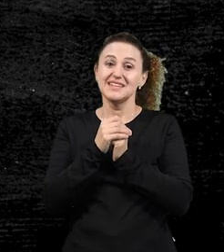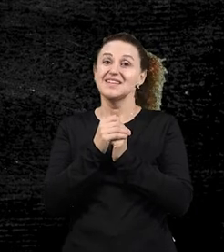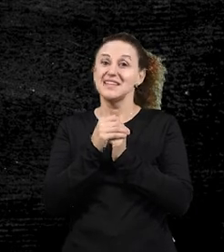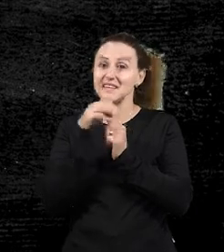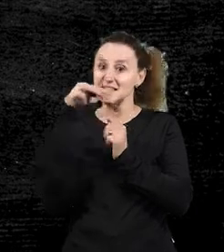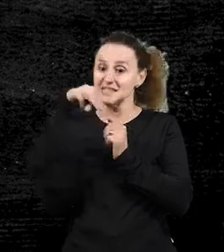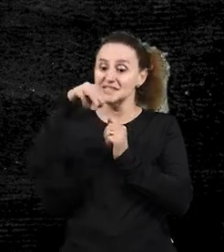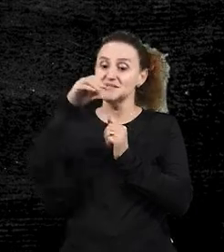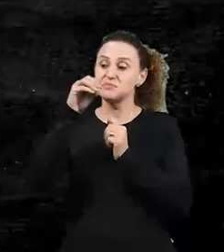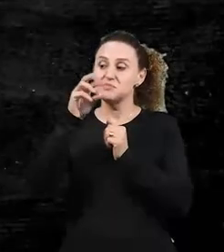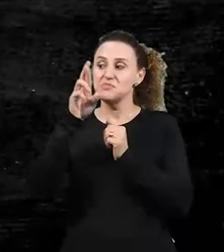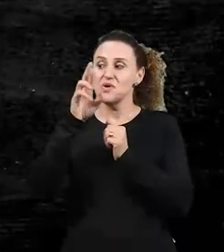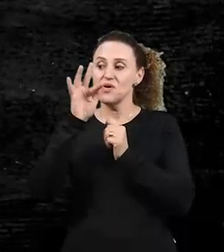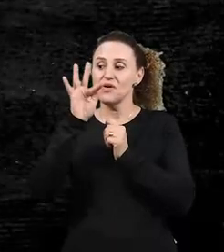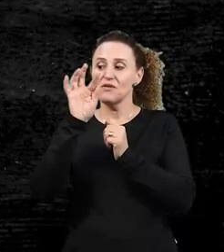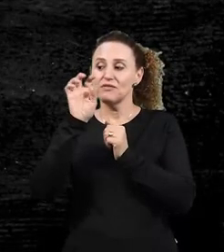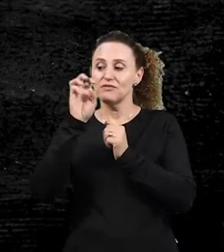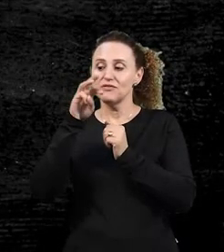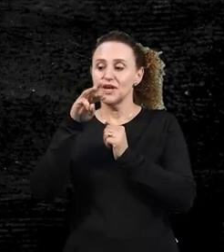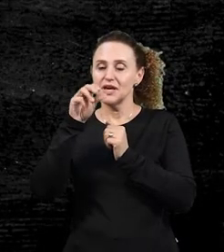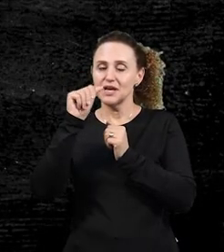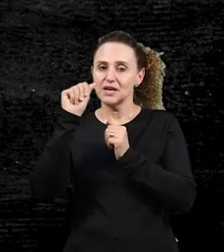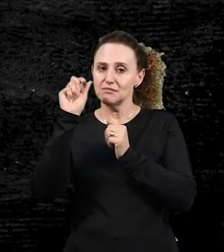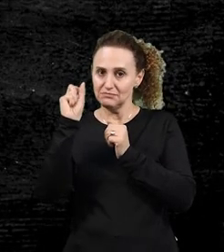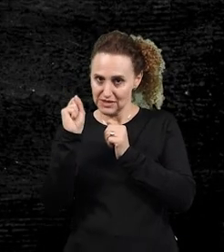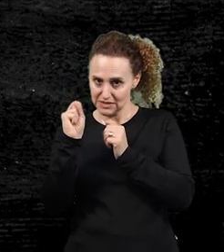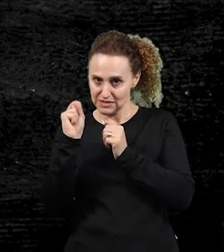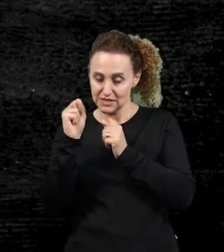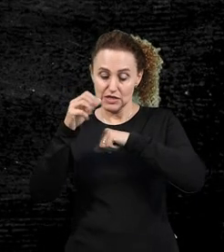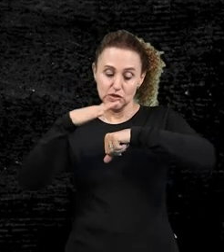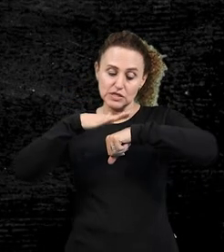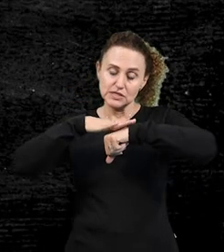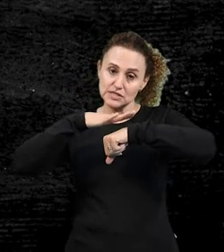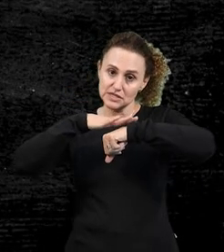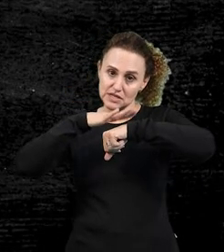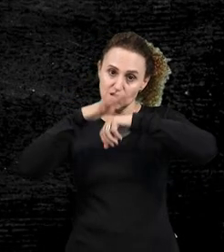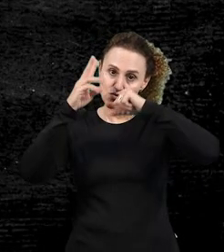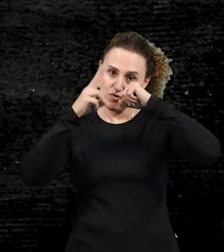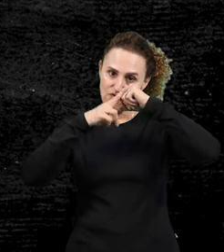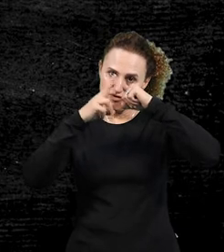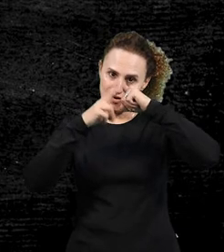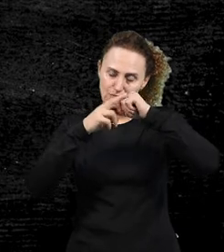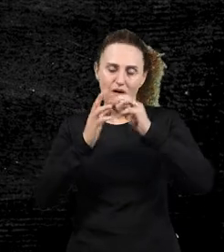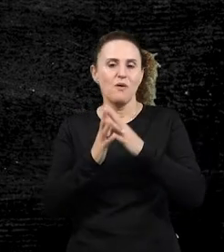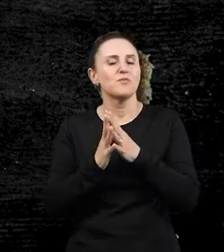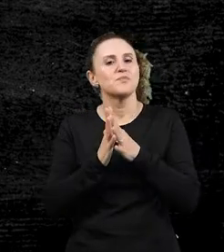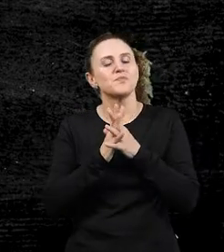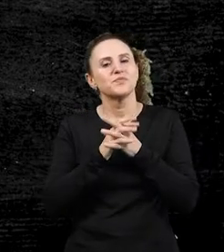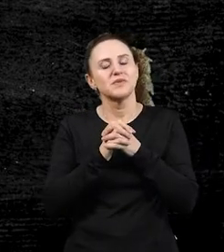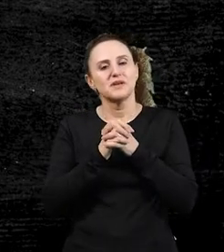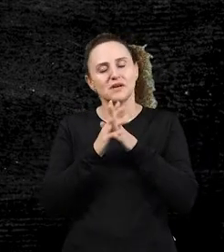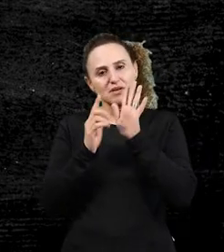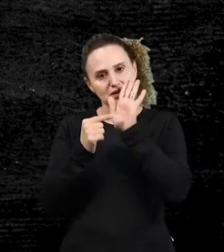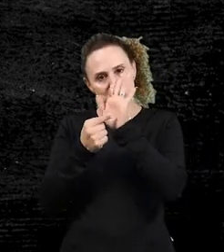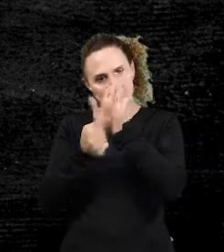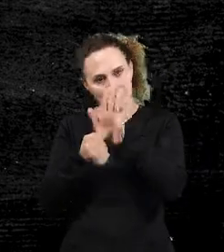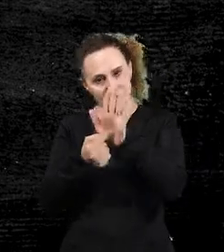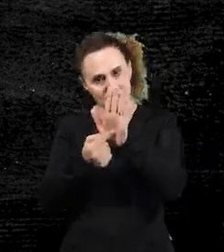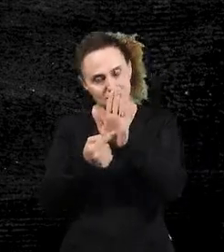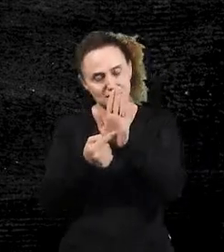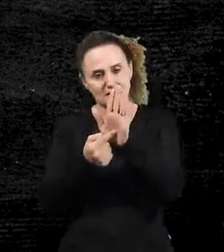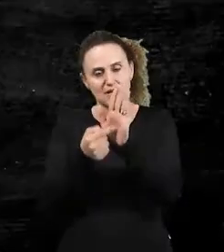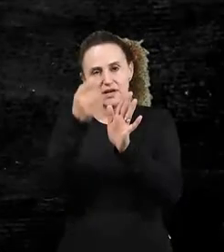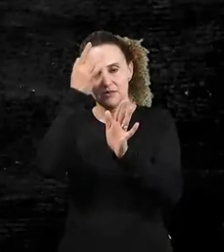morfemas aqui, nesse tempo verbal, né, que nós vamos ter, que vão indicar